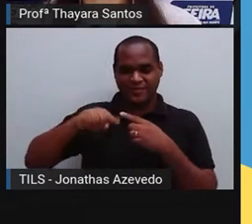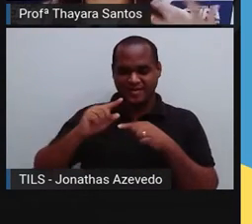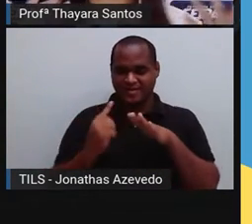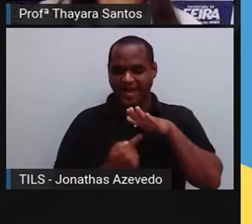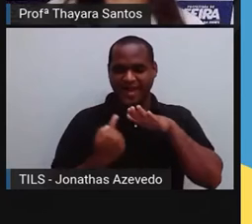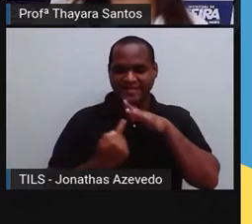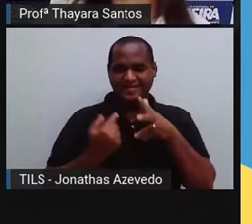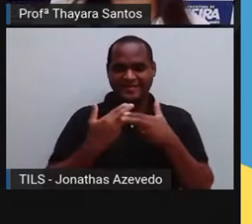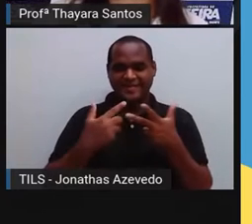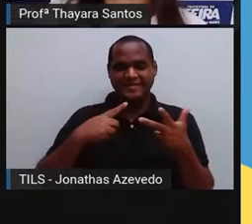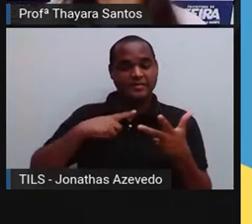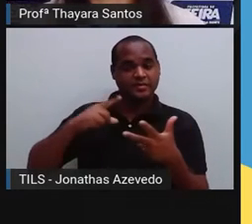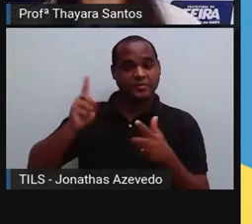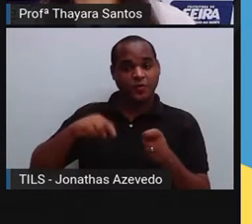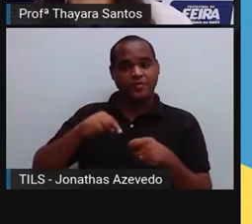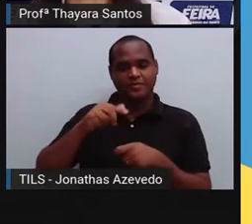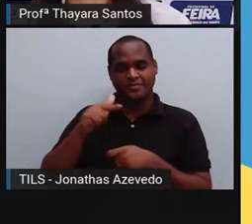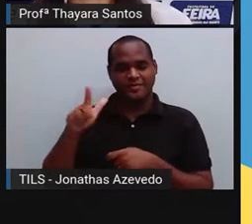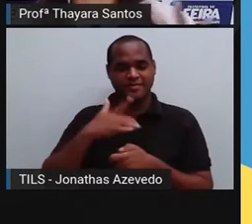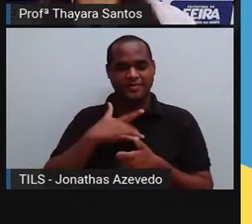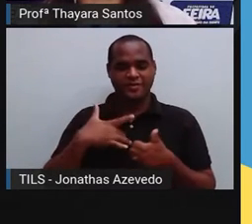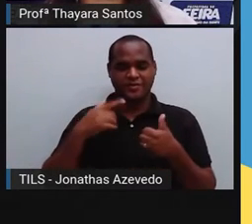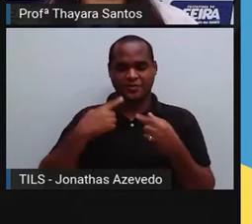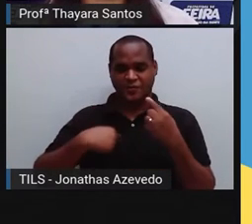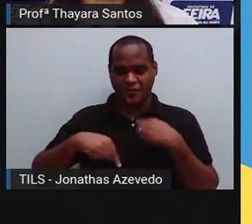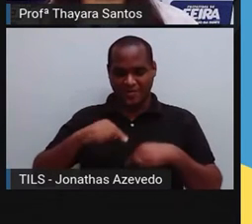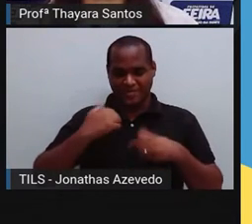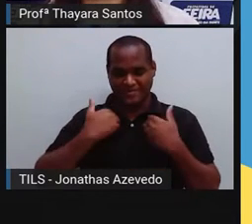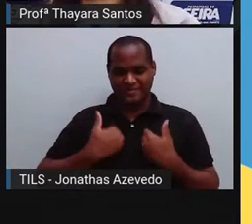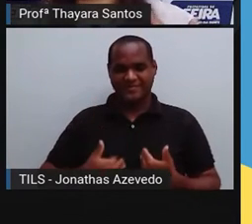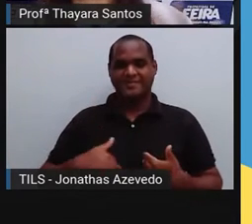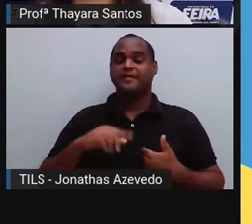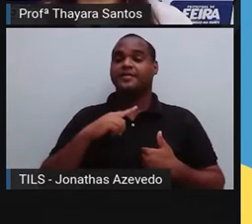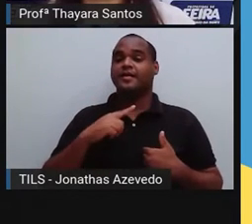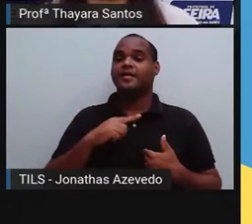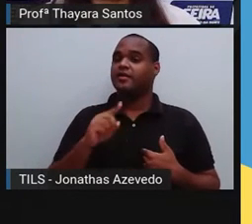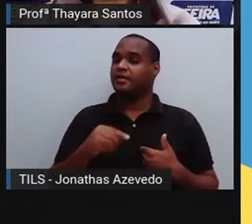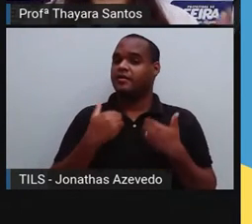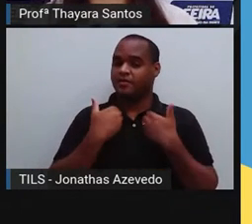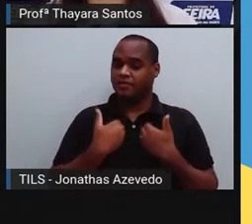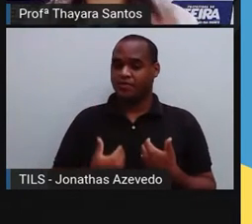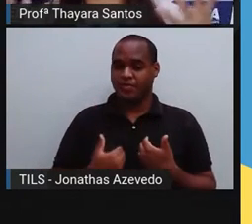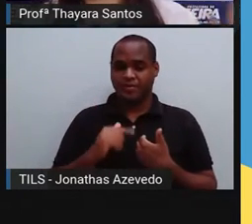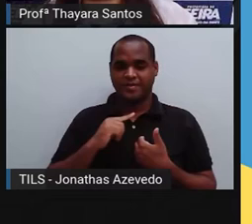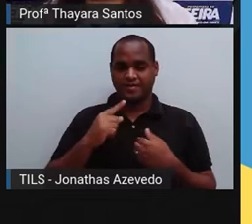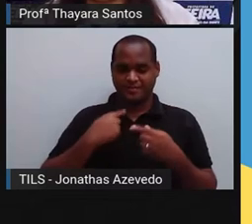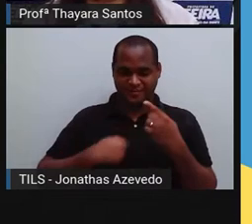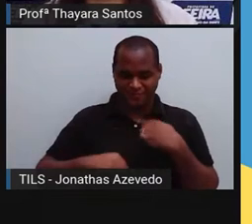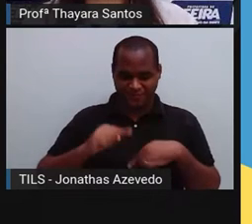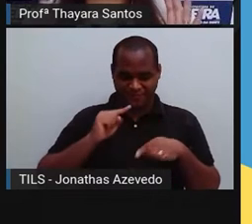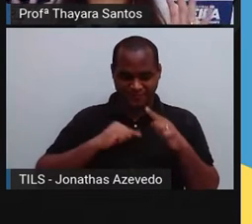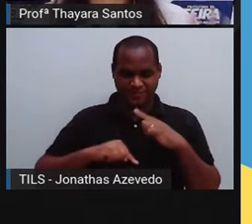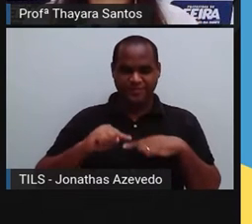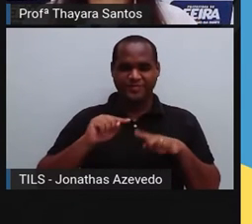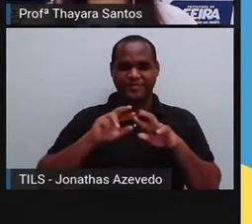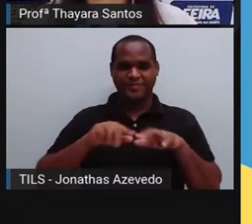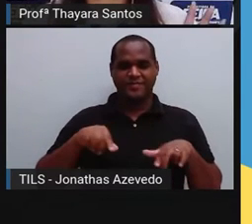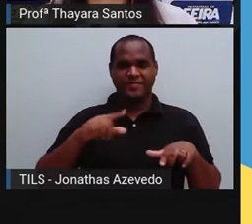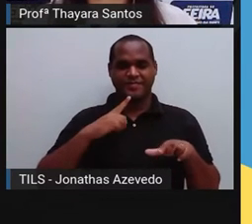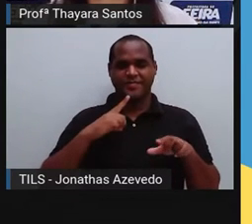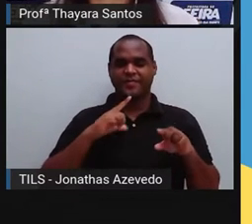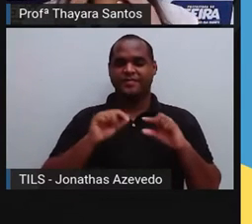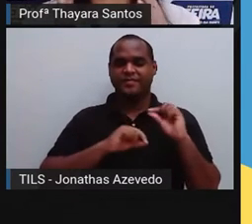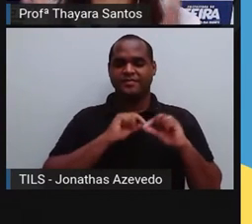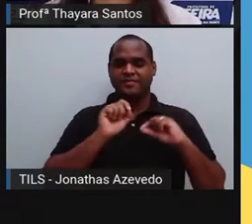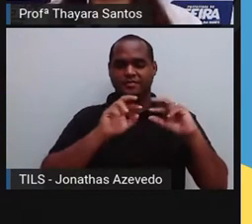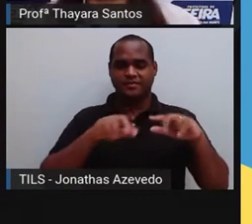e também dos nutrientes por todo o corpo humano, né? No nosso caso, Sistema circulatório, de uma forma geral, a gente pode dizer que